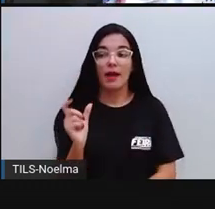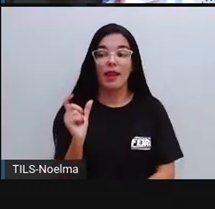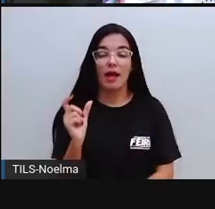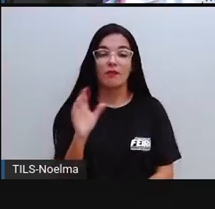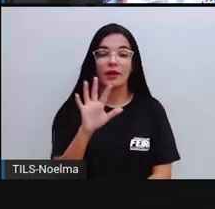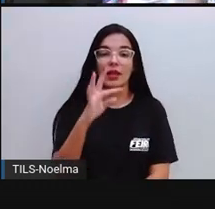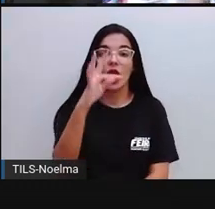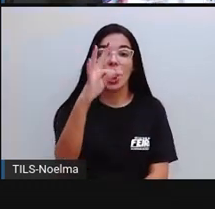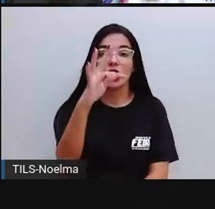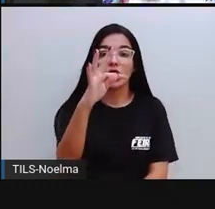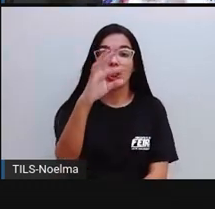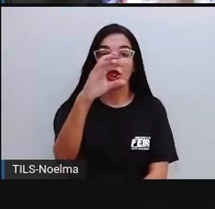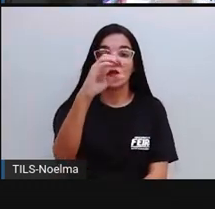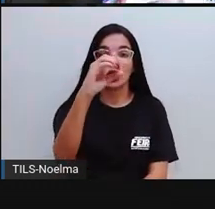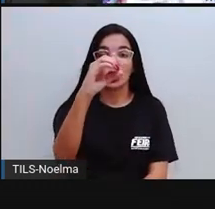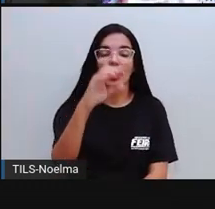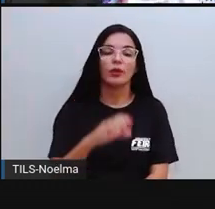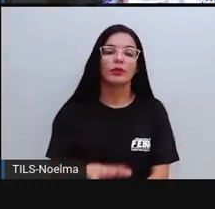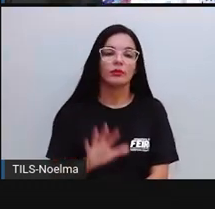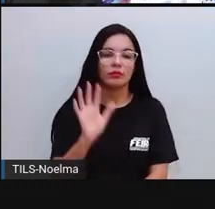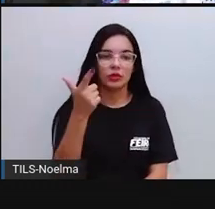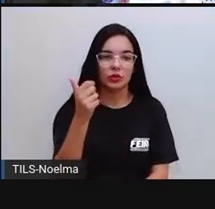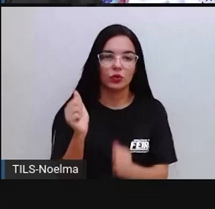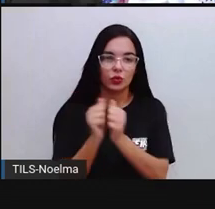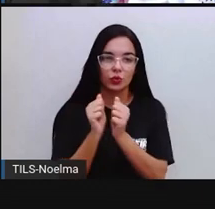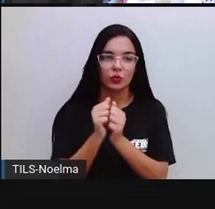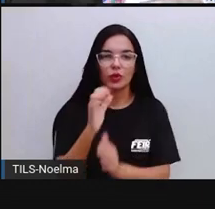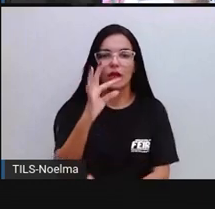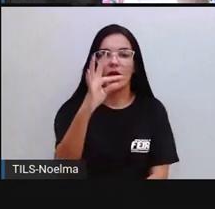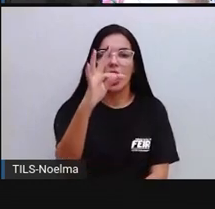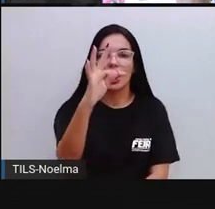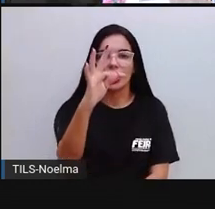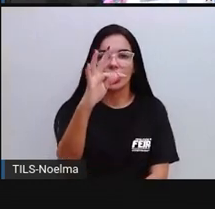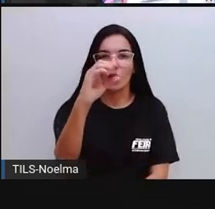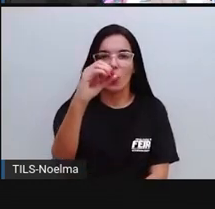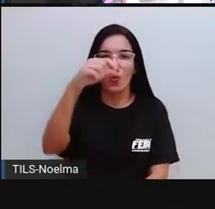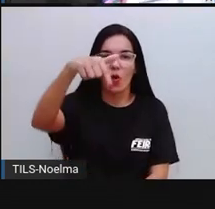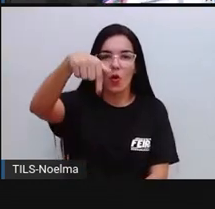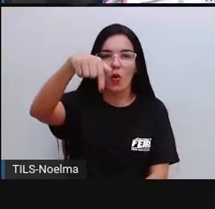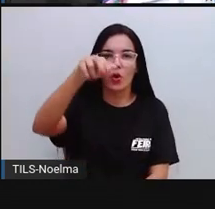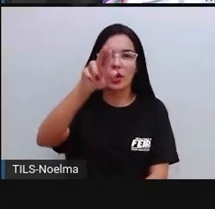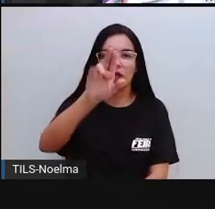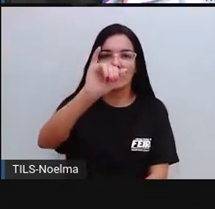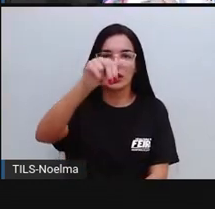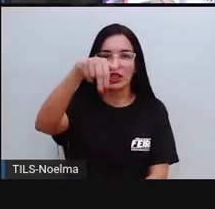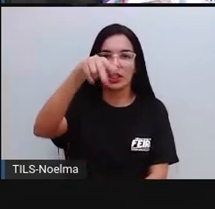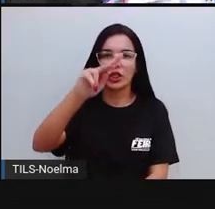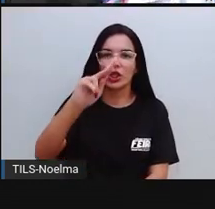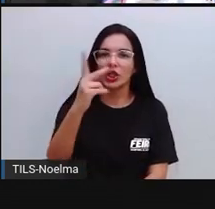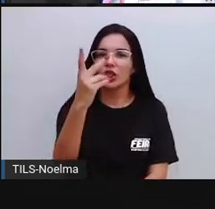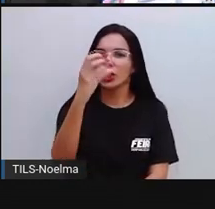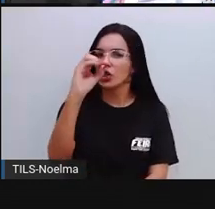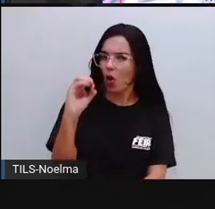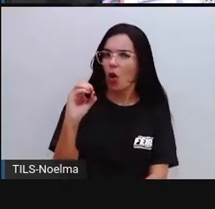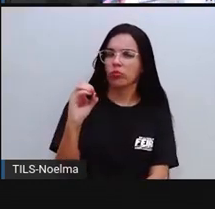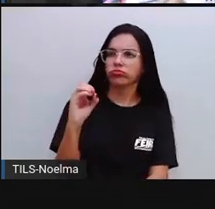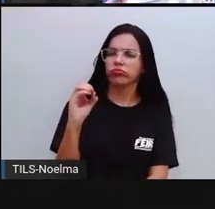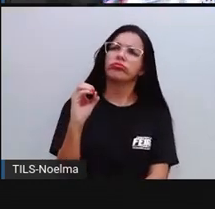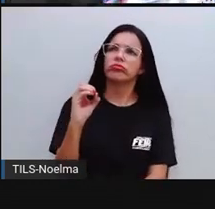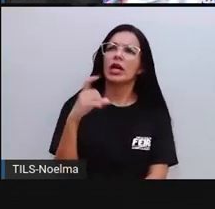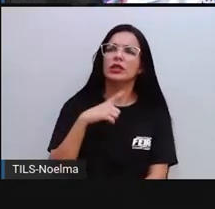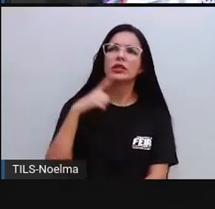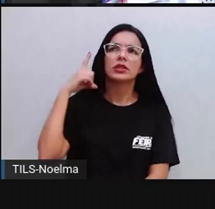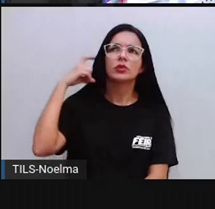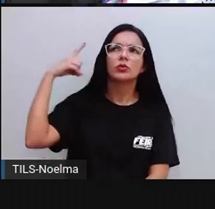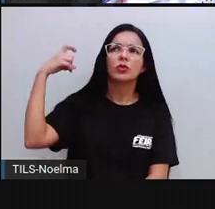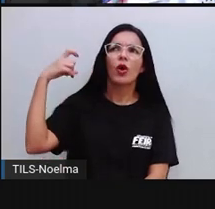aqui, ó, é toquinho. Vamos pronunciar junto com a Pro? Toquinho. Toquinho. Ouvimos